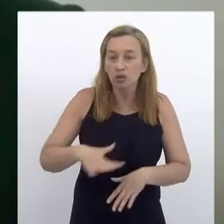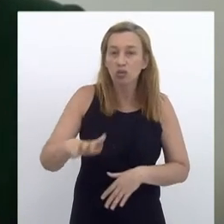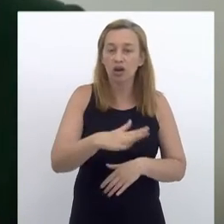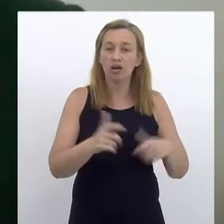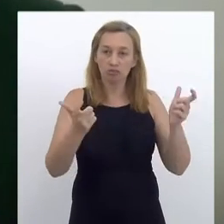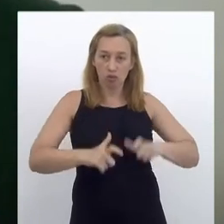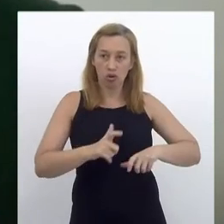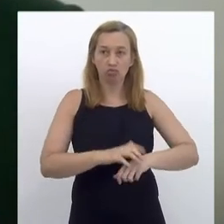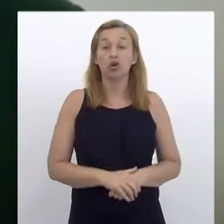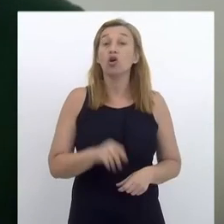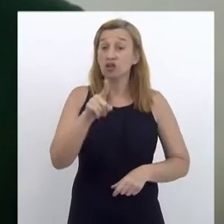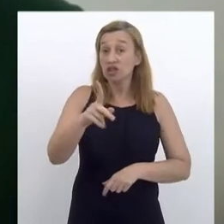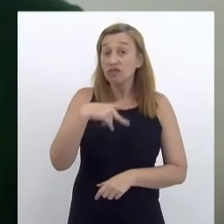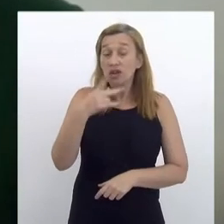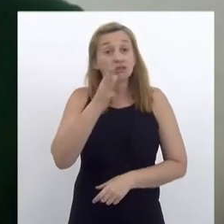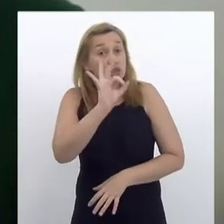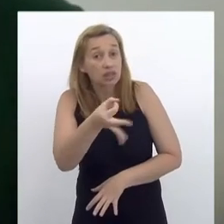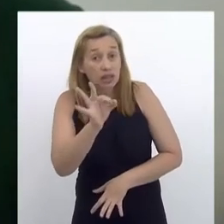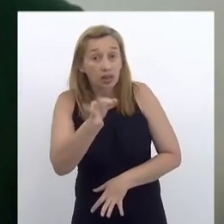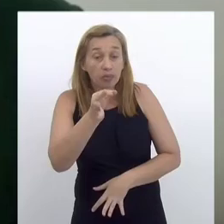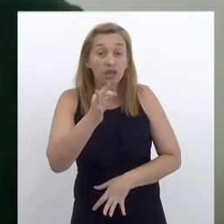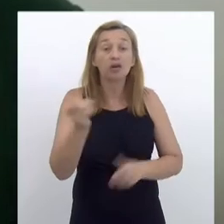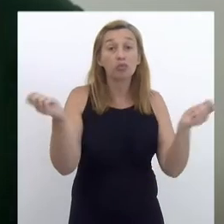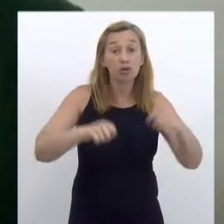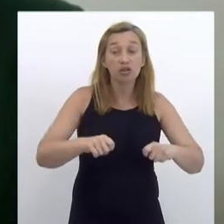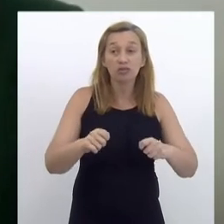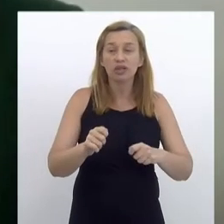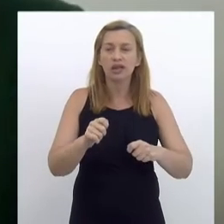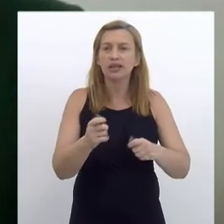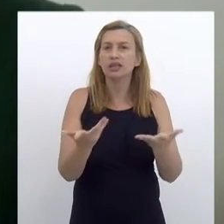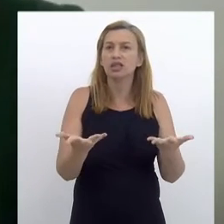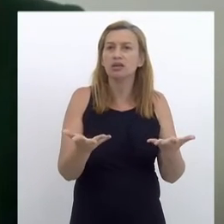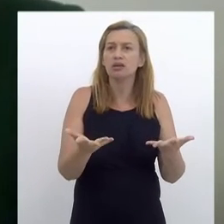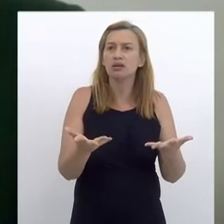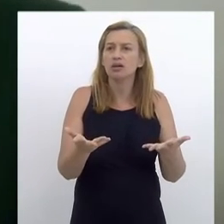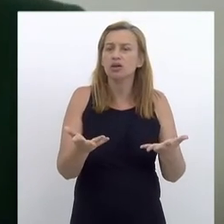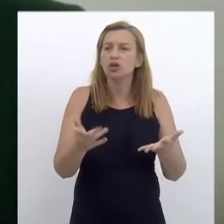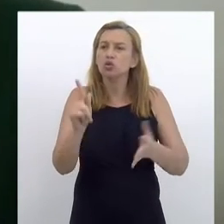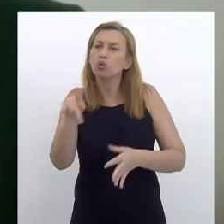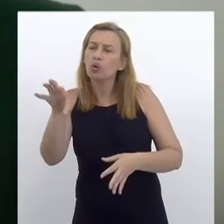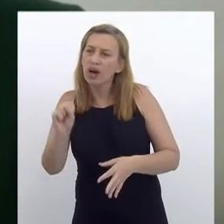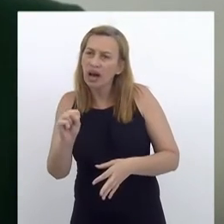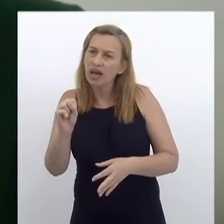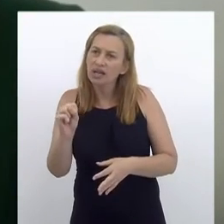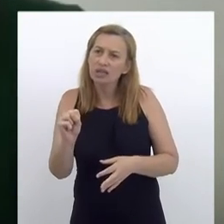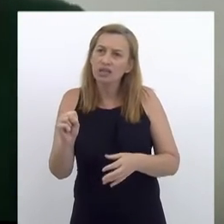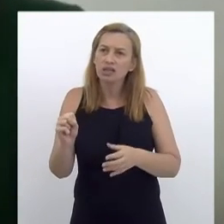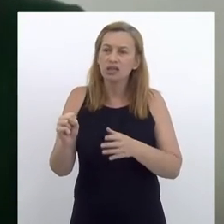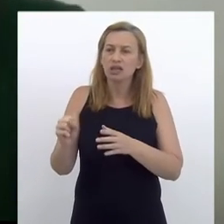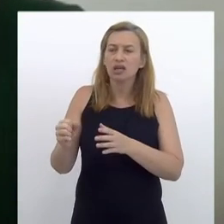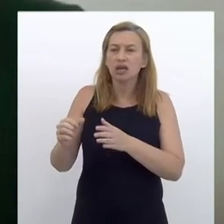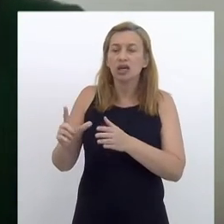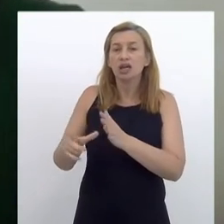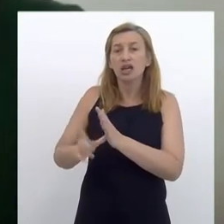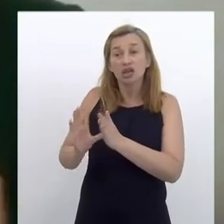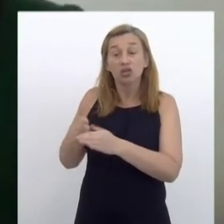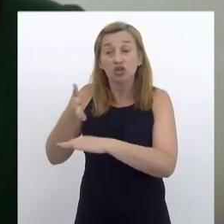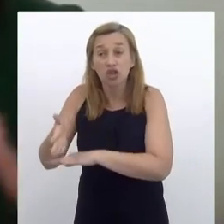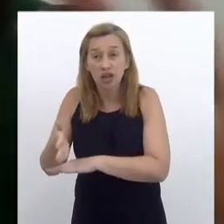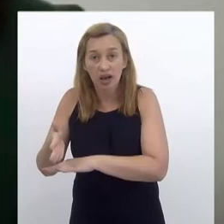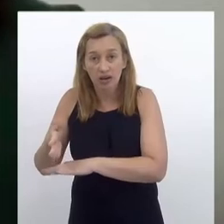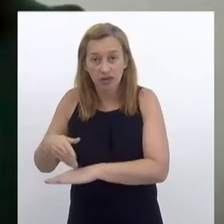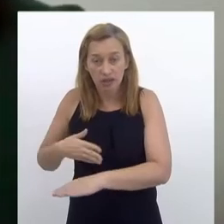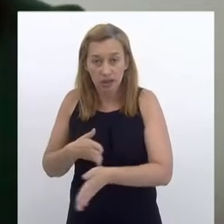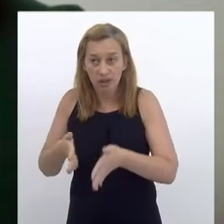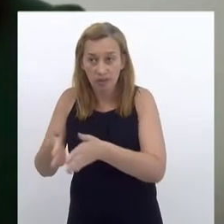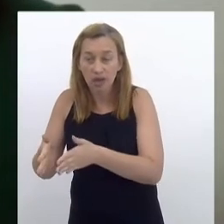e local? Você estava falando exatamente da possibilidade de passar do gás estar em um lugar que antes ainda não chegava. E,